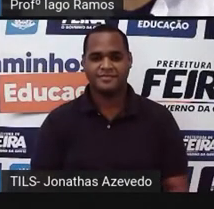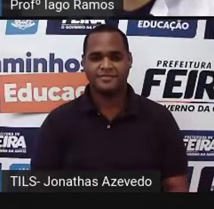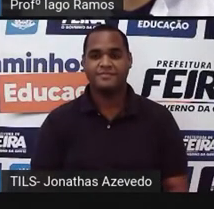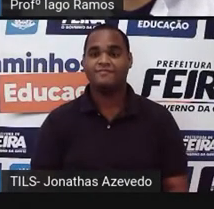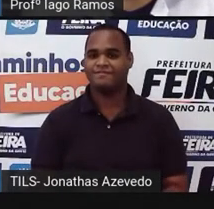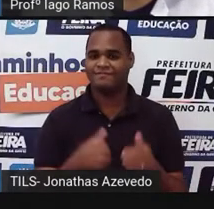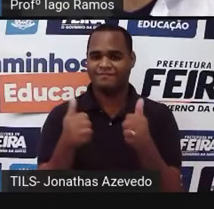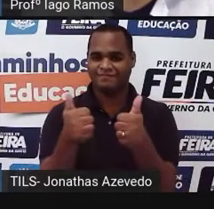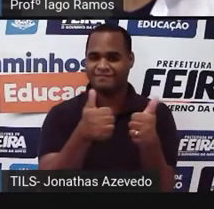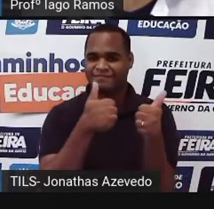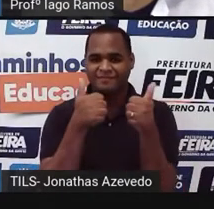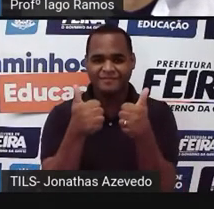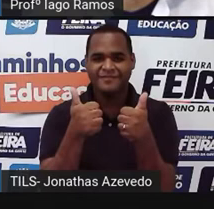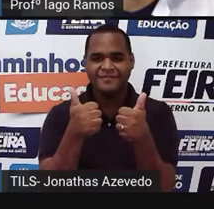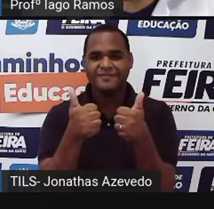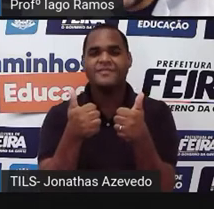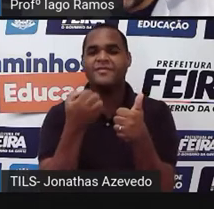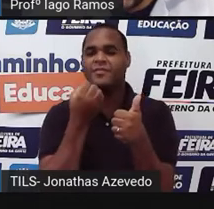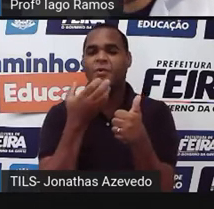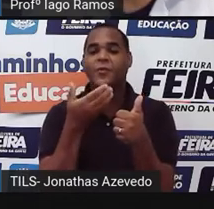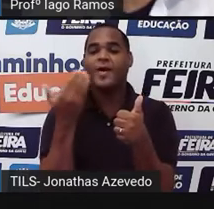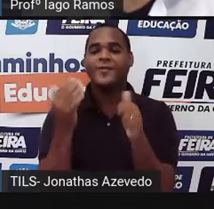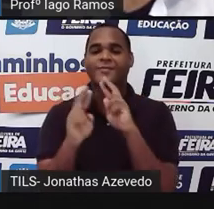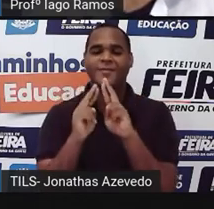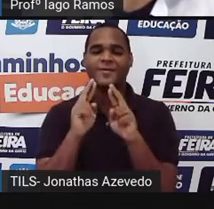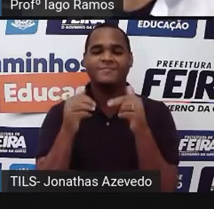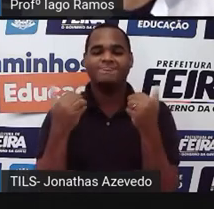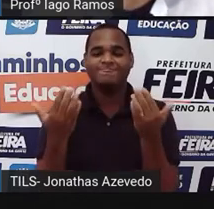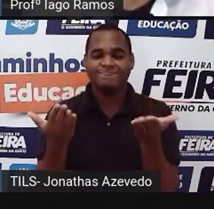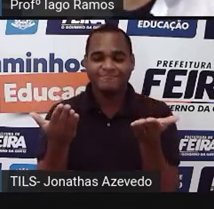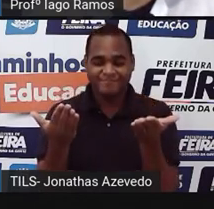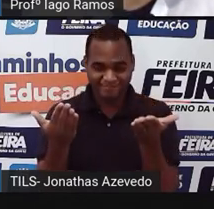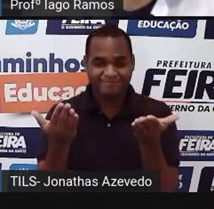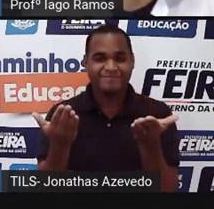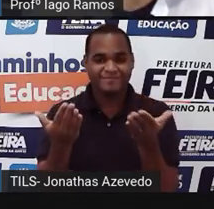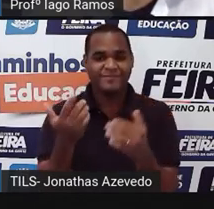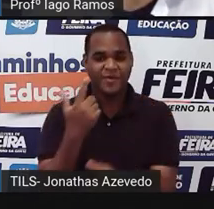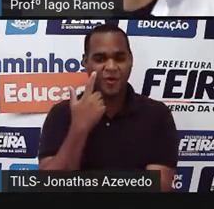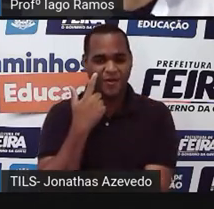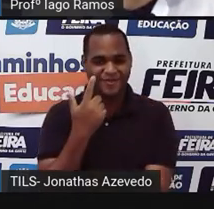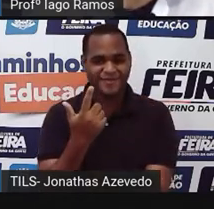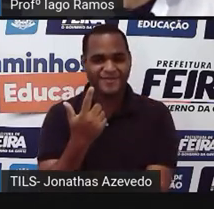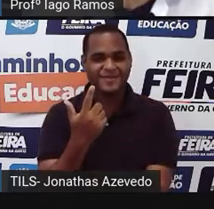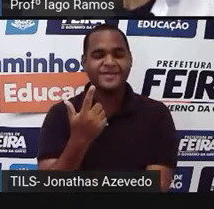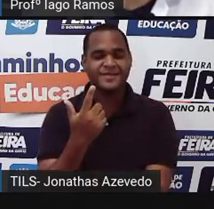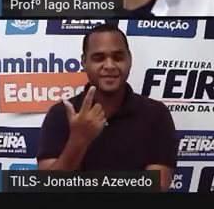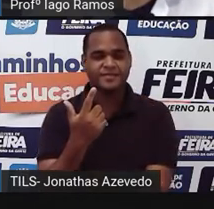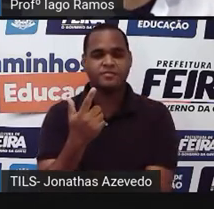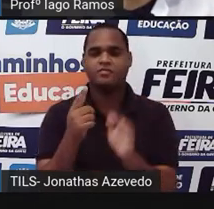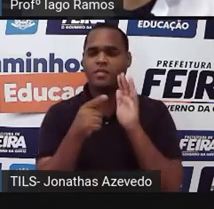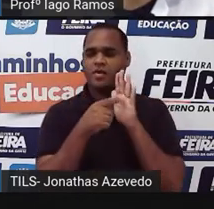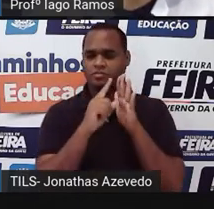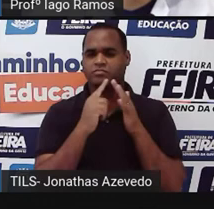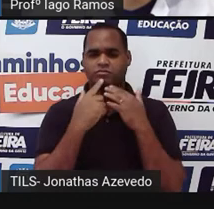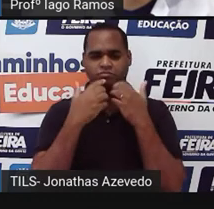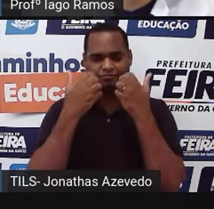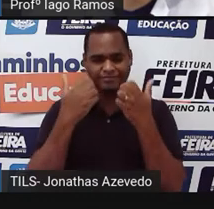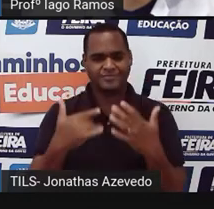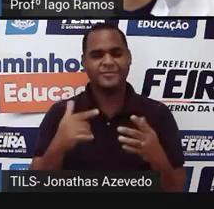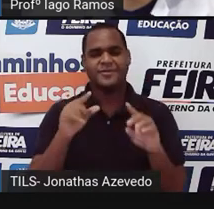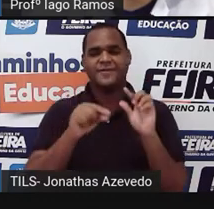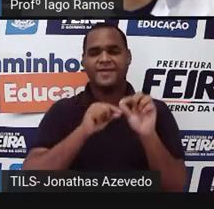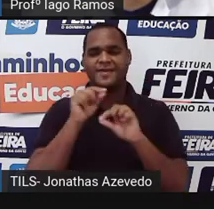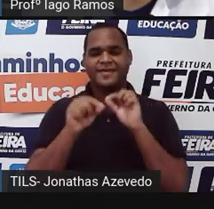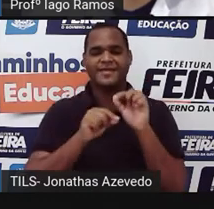belezinha e aí qual foi a resposta? olha só antes de mais nada a gente precisa